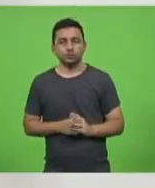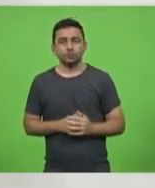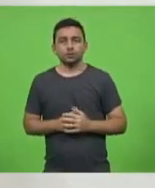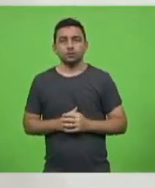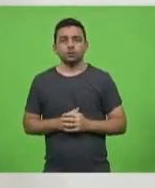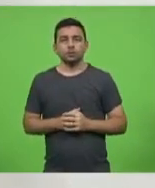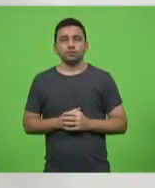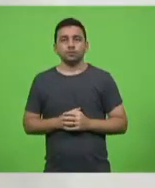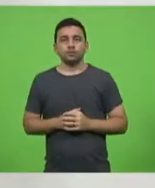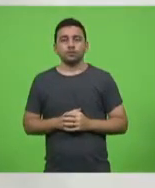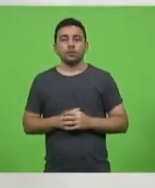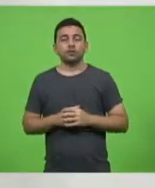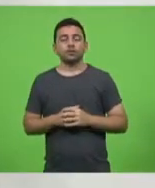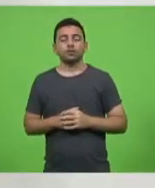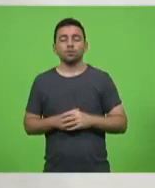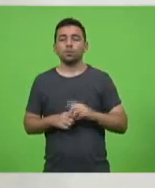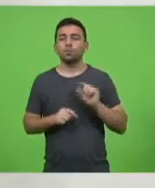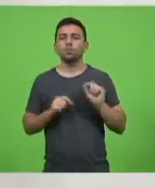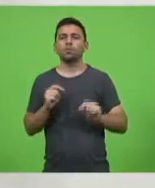o fato é que